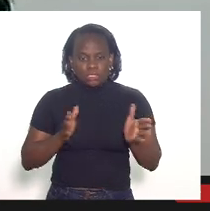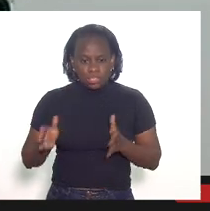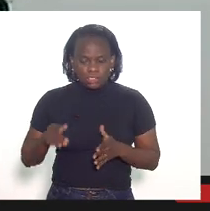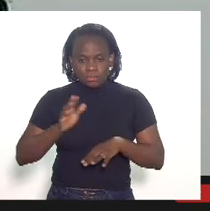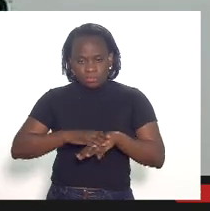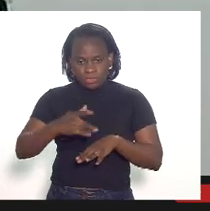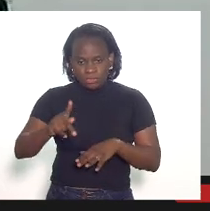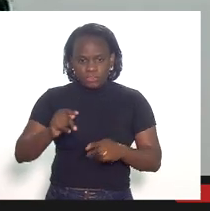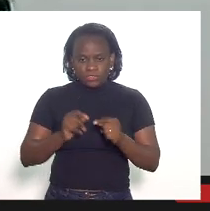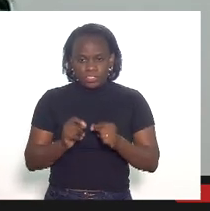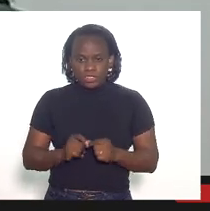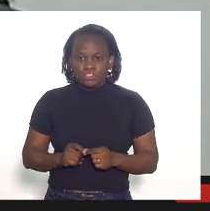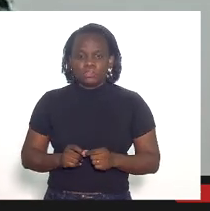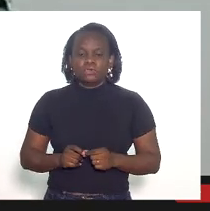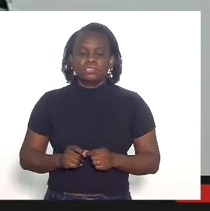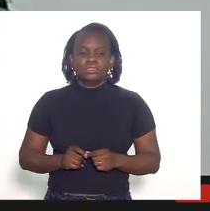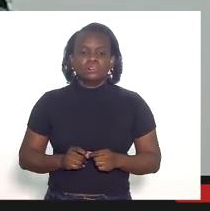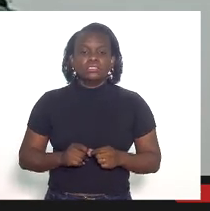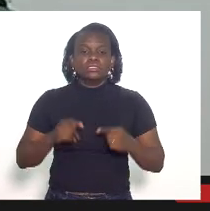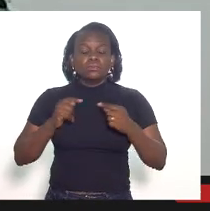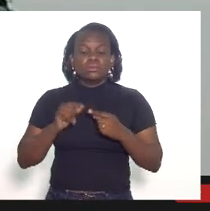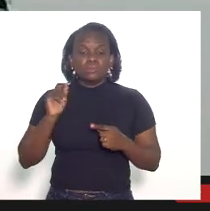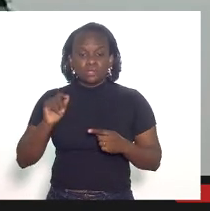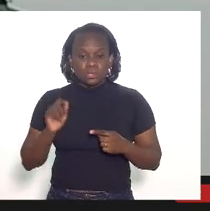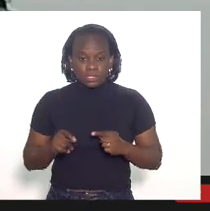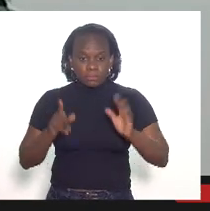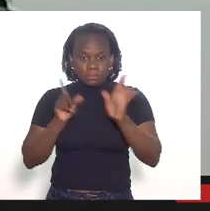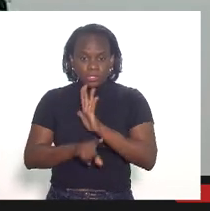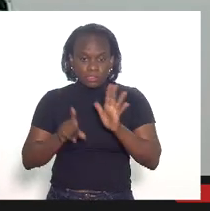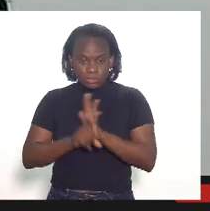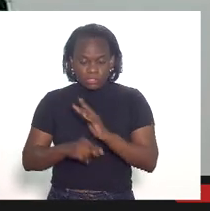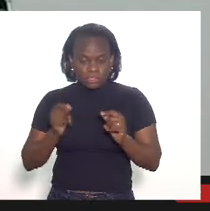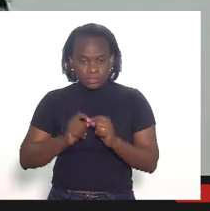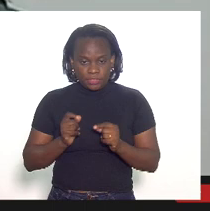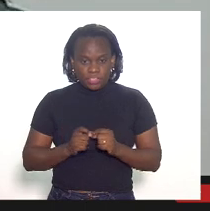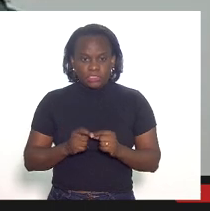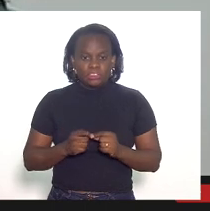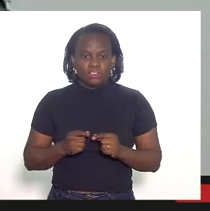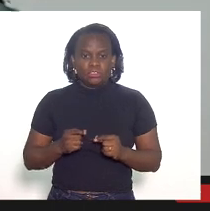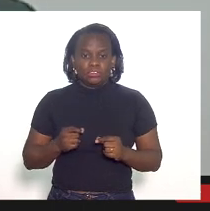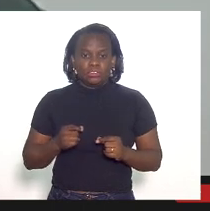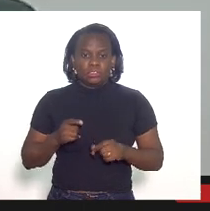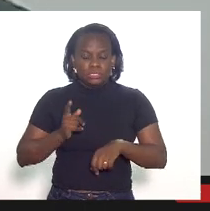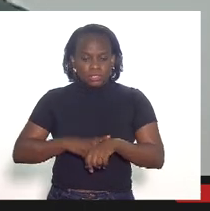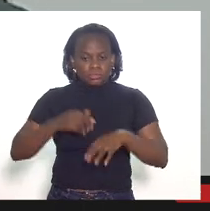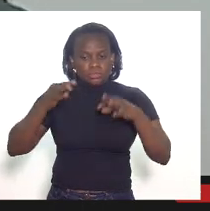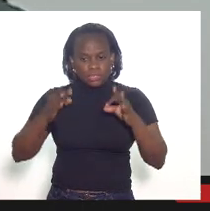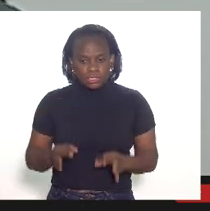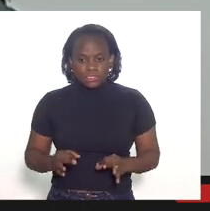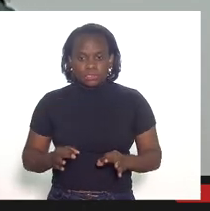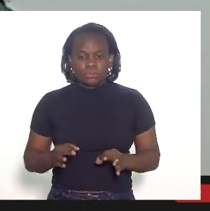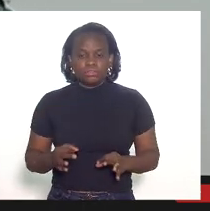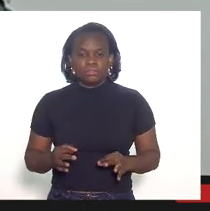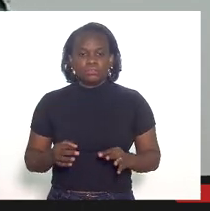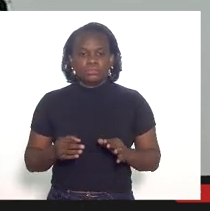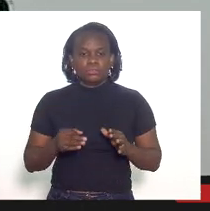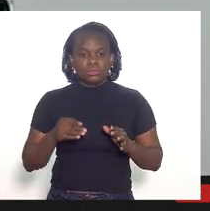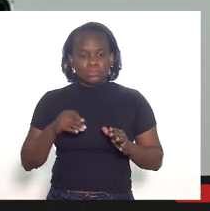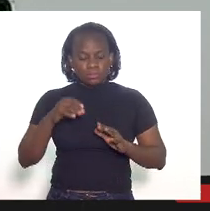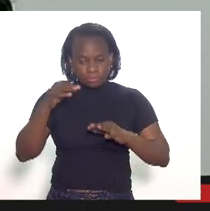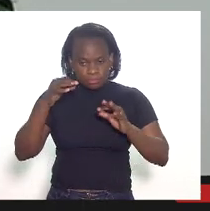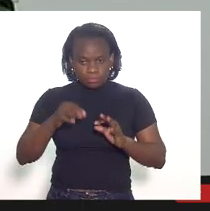vossa excelência fez no sentido de que as perguntas sejam feitas no momento certo de forma